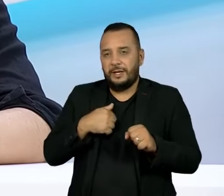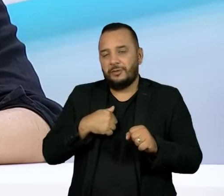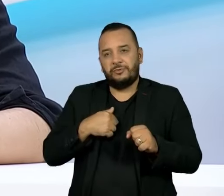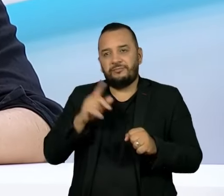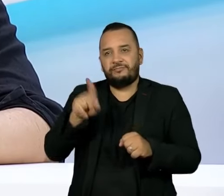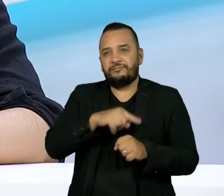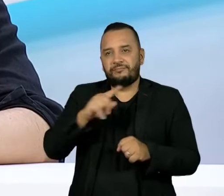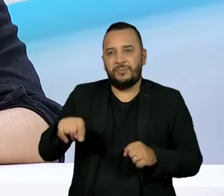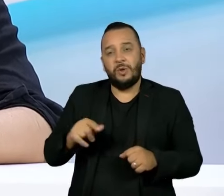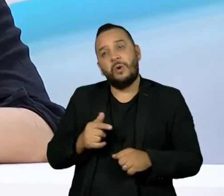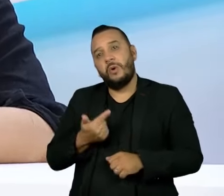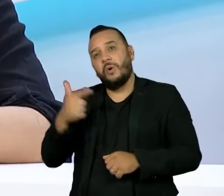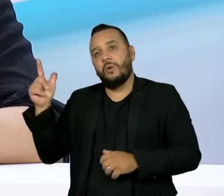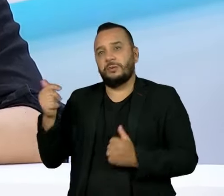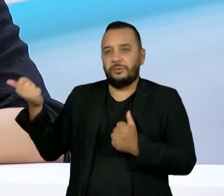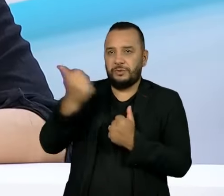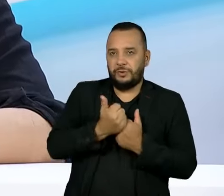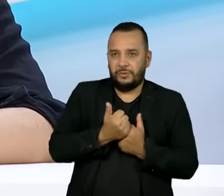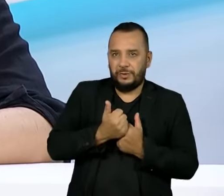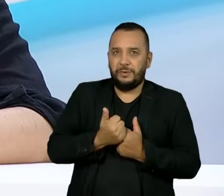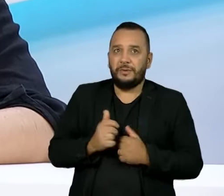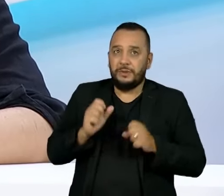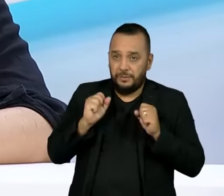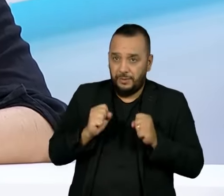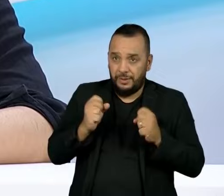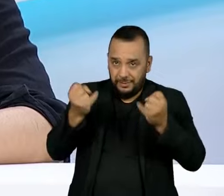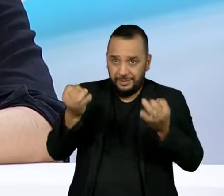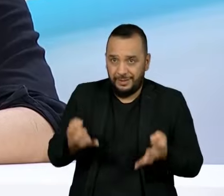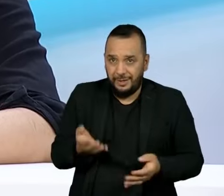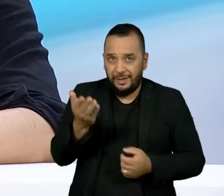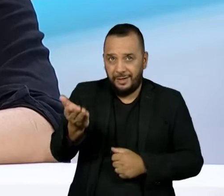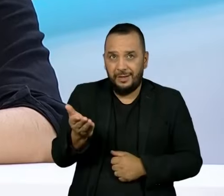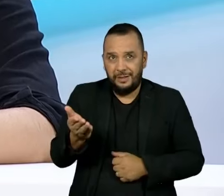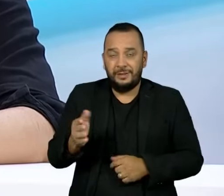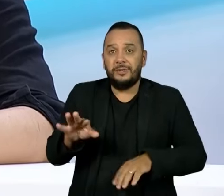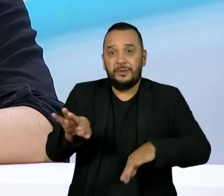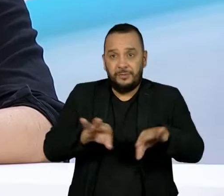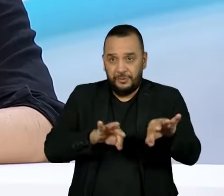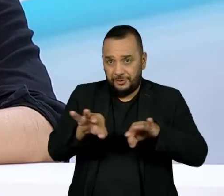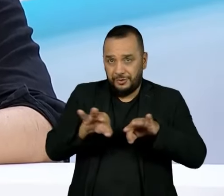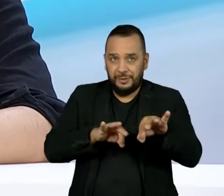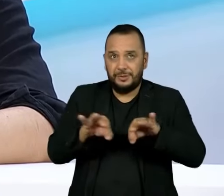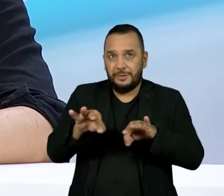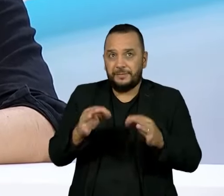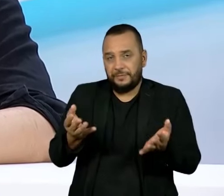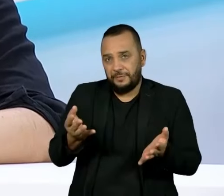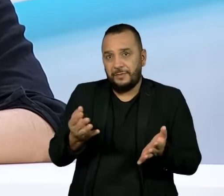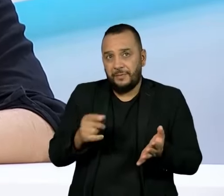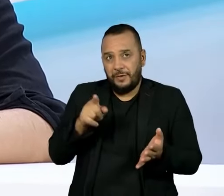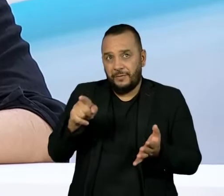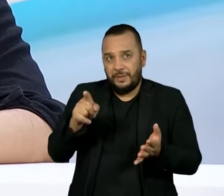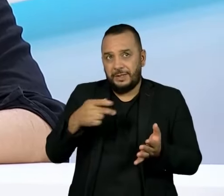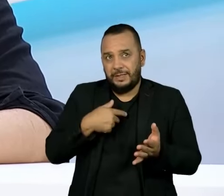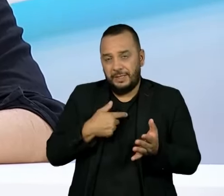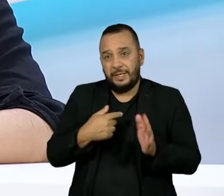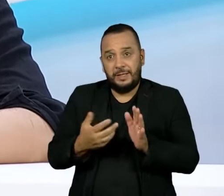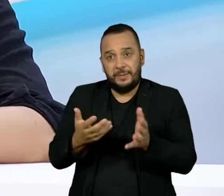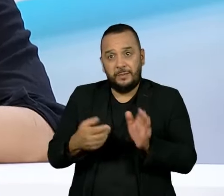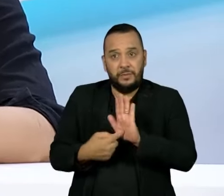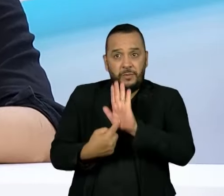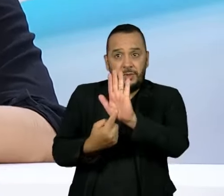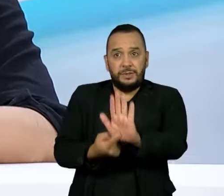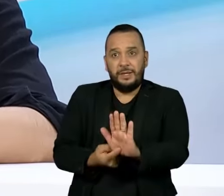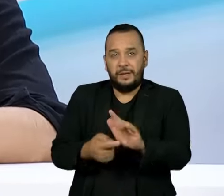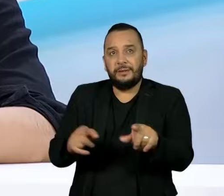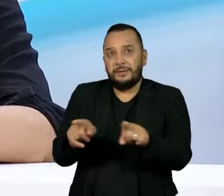a outro. Eu queria que você falasse um pouco desse episódio sobre o projeto em si que você teria mostrado e